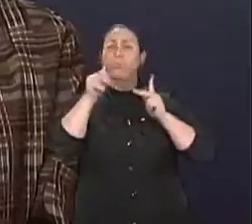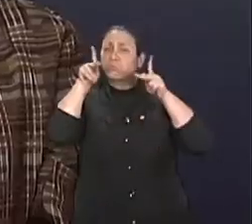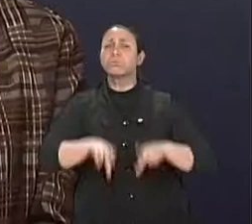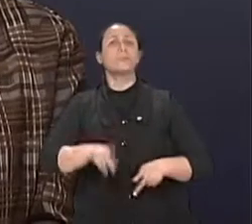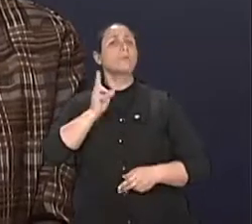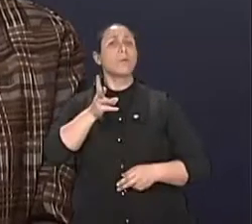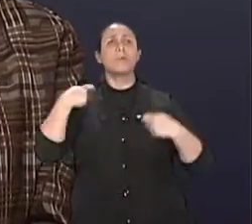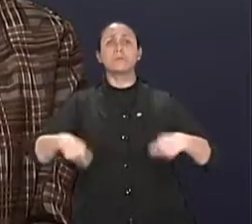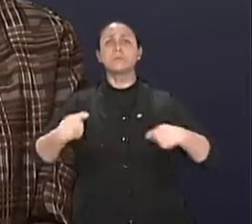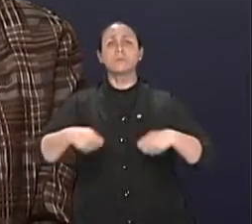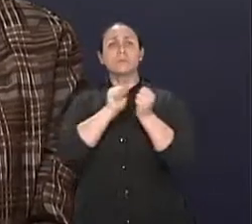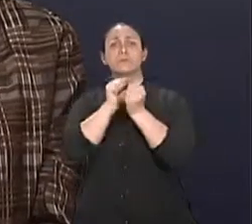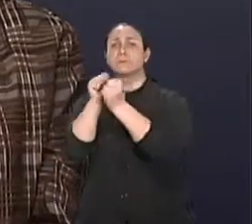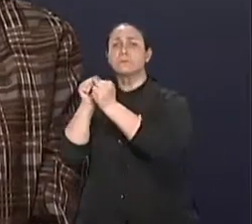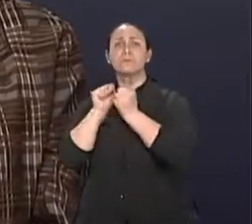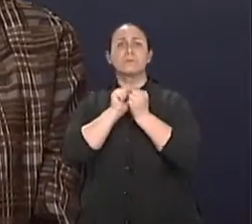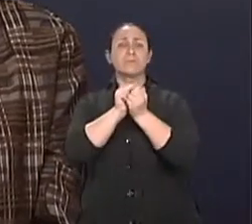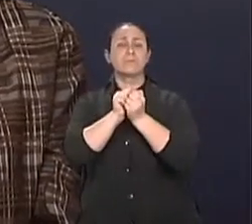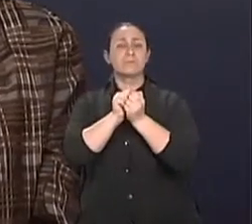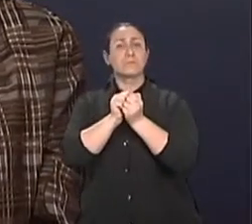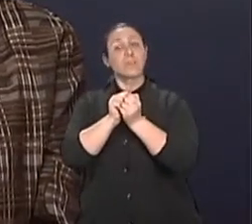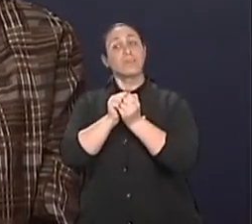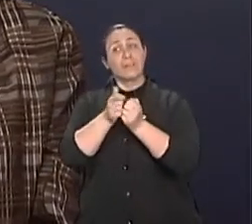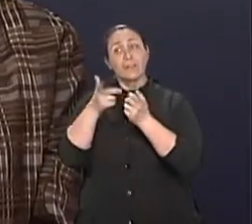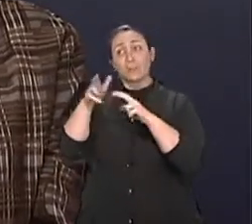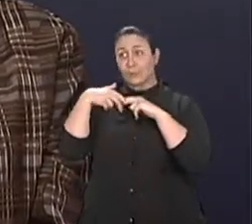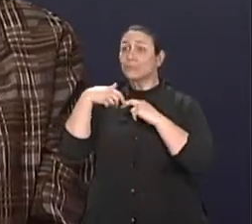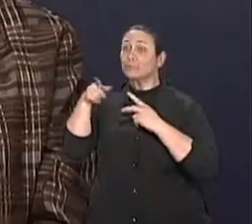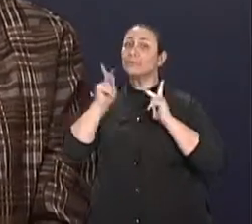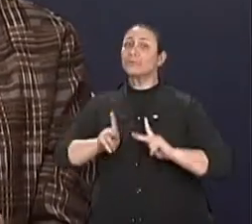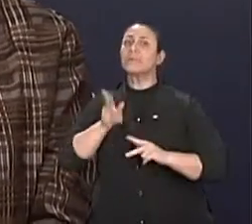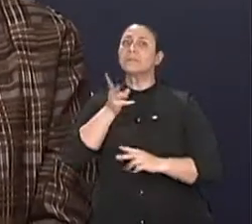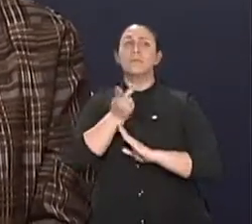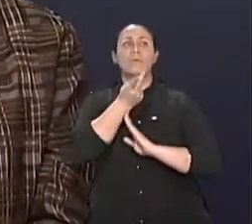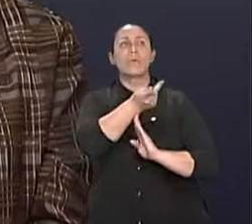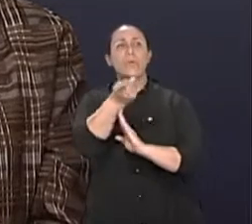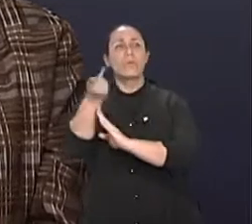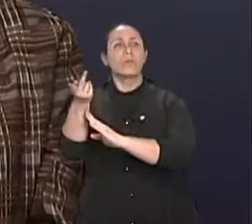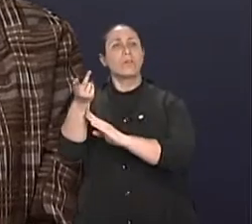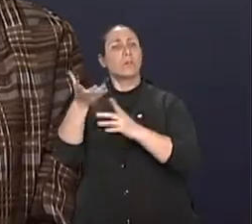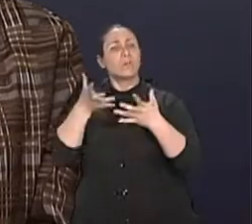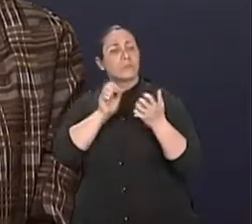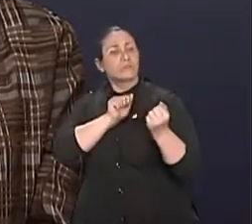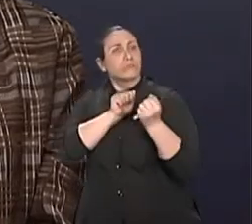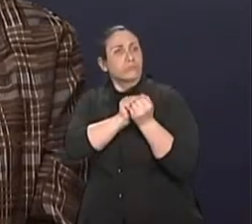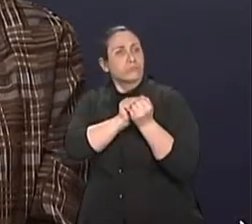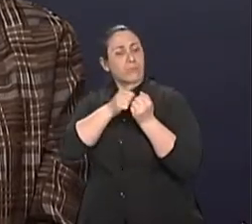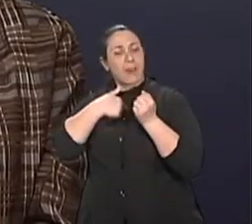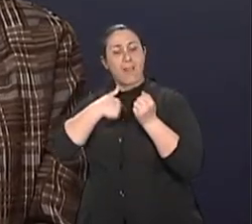É. Então, assim, tu tem que procurar em ti, porque tu tem recursos, né, para preencher a tua vida.